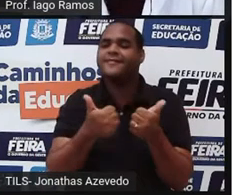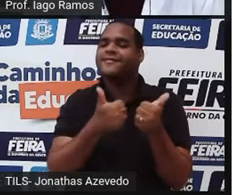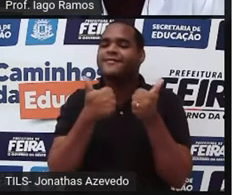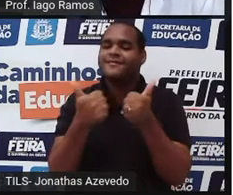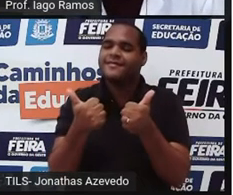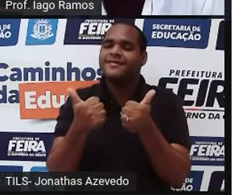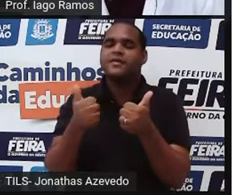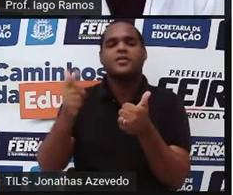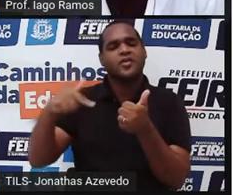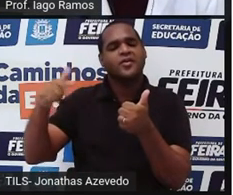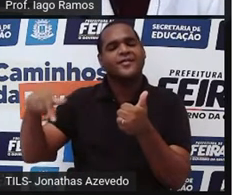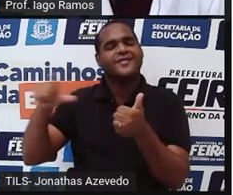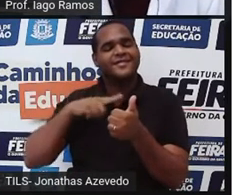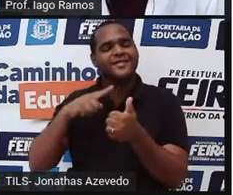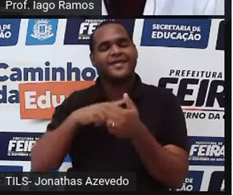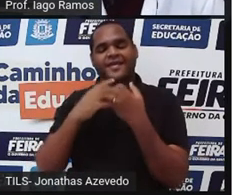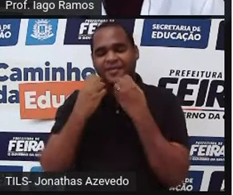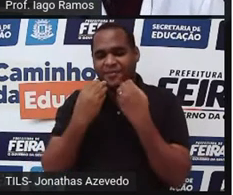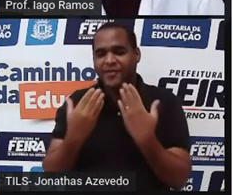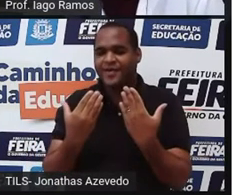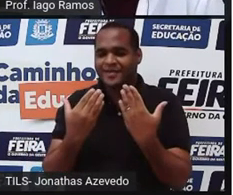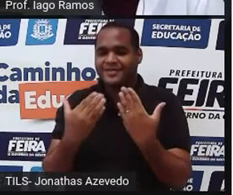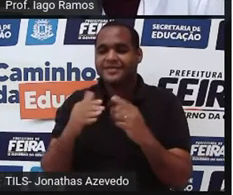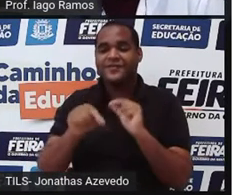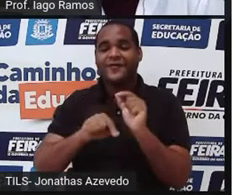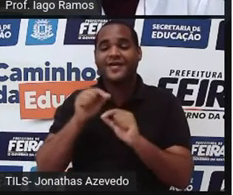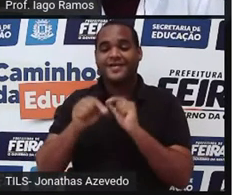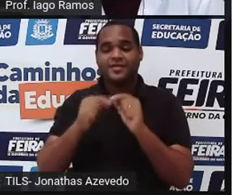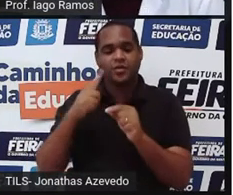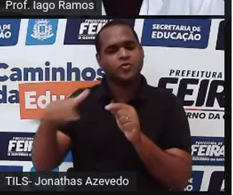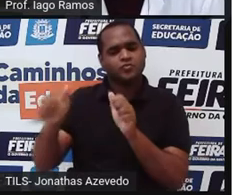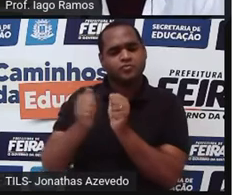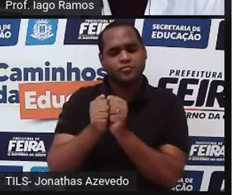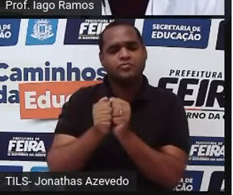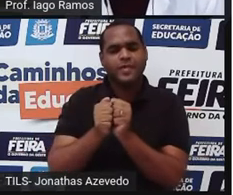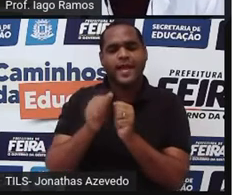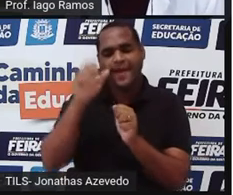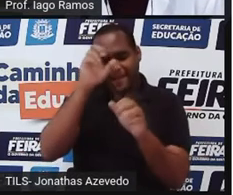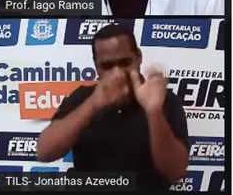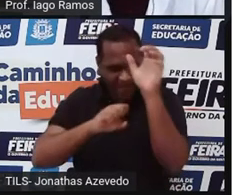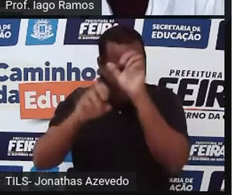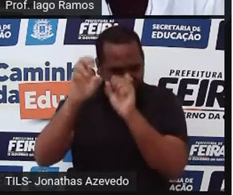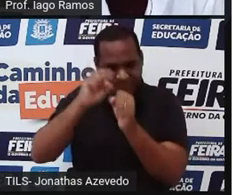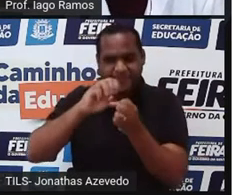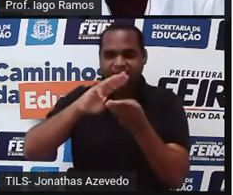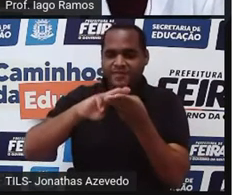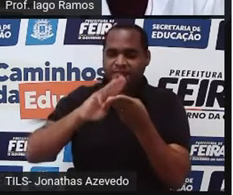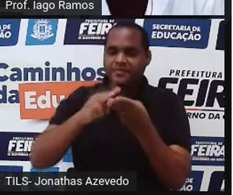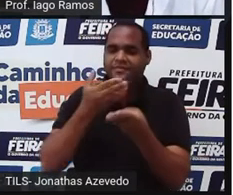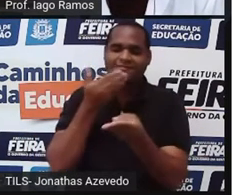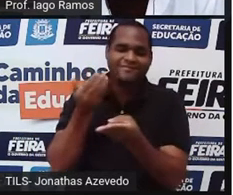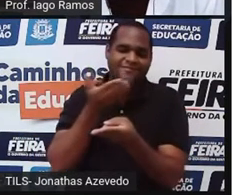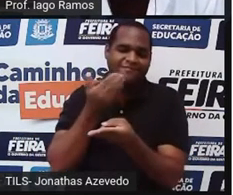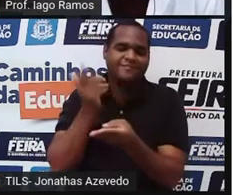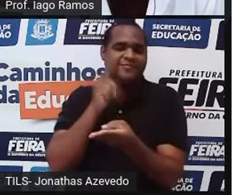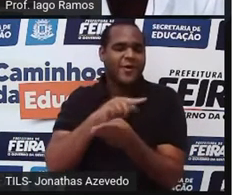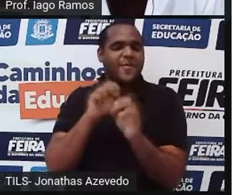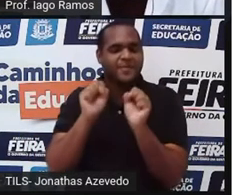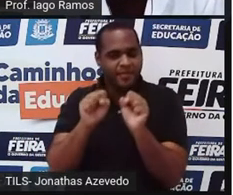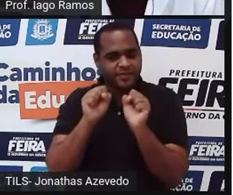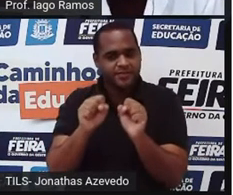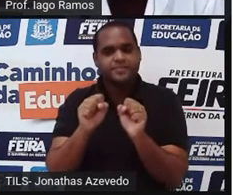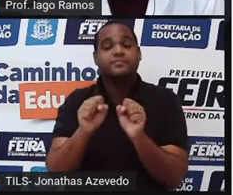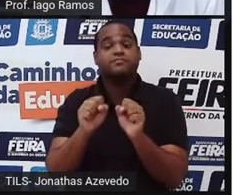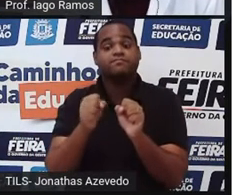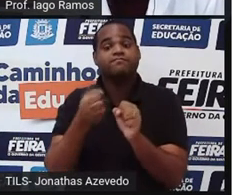conosco? Mais uma vez aqui juntos para aprender matemática do melhor jeito que a gente conseguir,